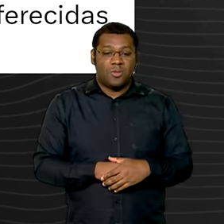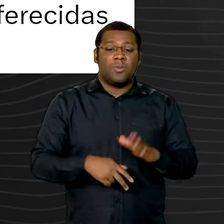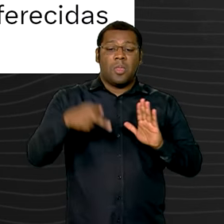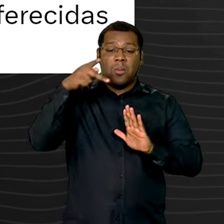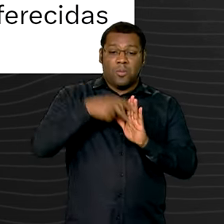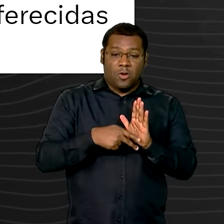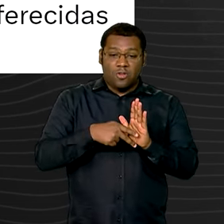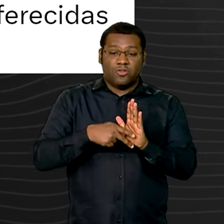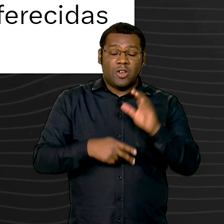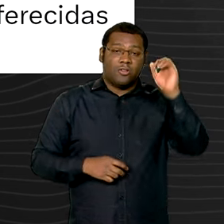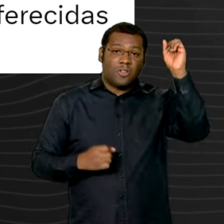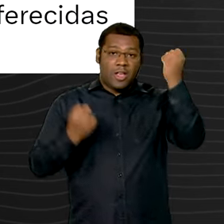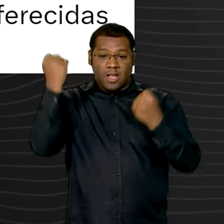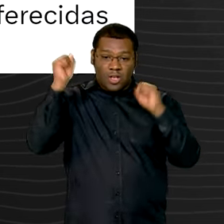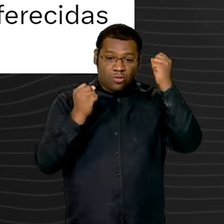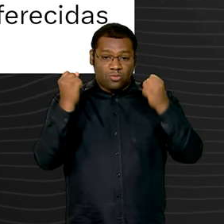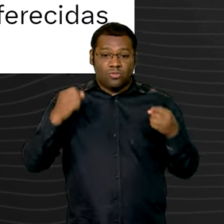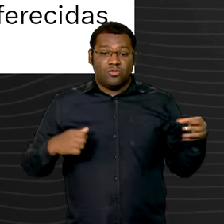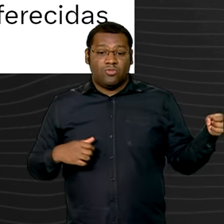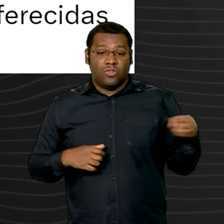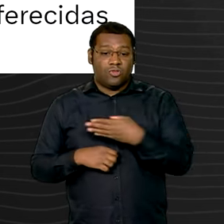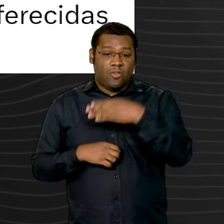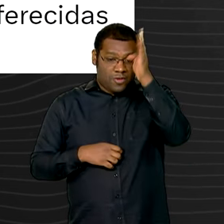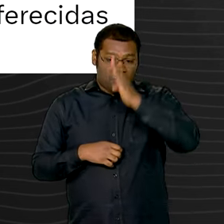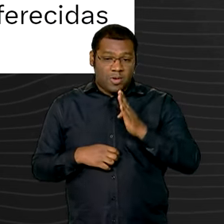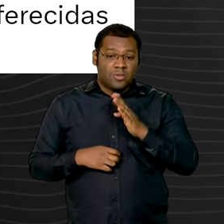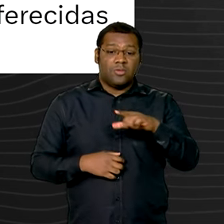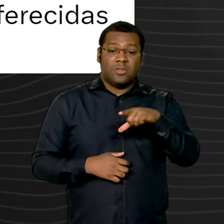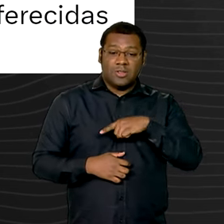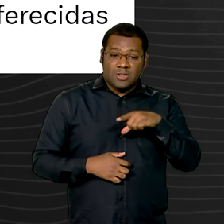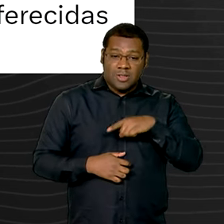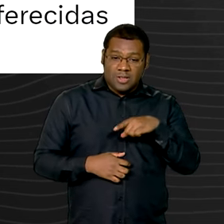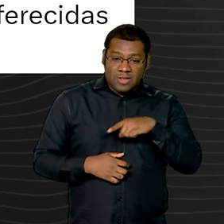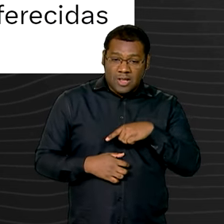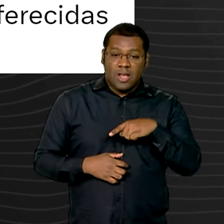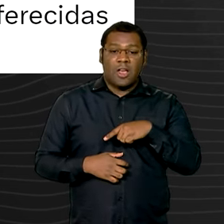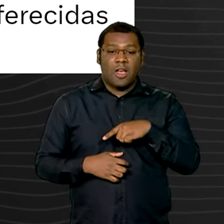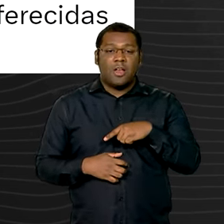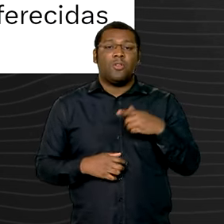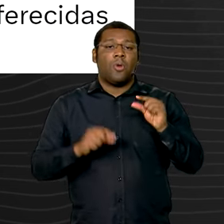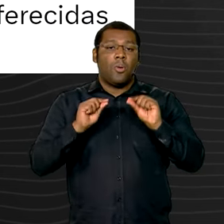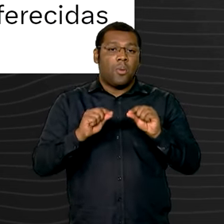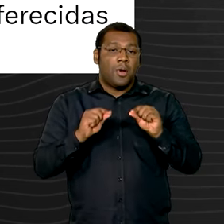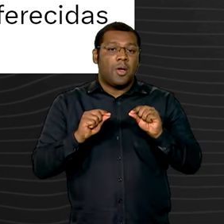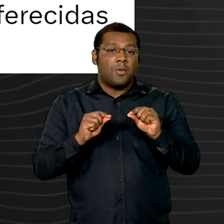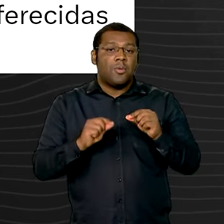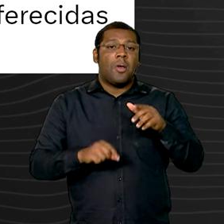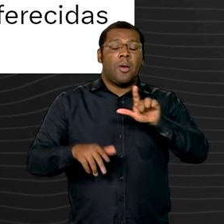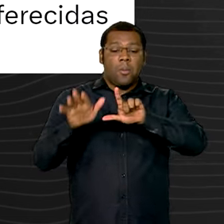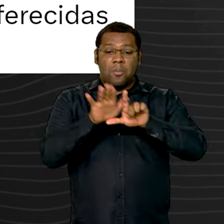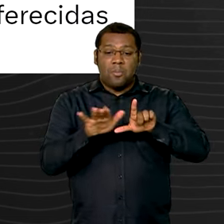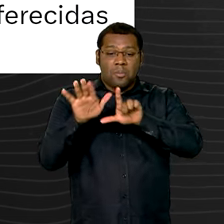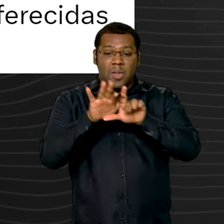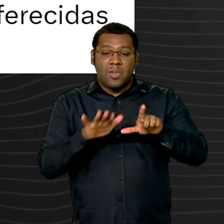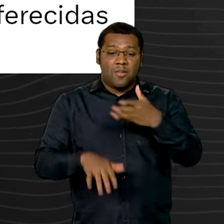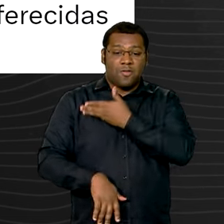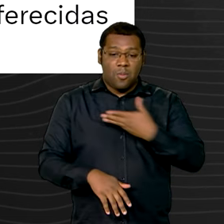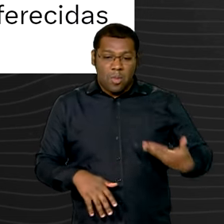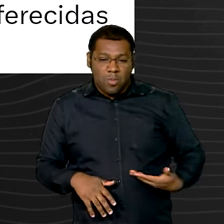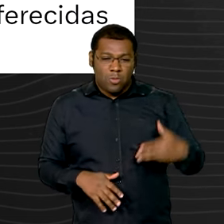Indústria Brasil conta agora com uma ferramenta de monitoramento. Trata-se de uma plataforma pública